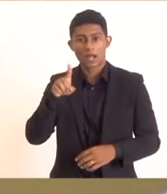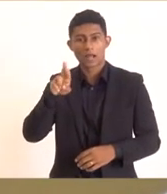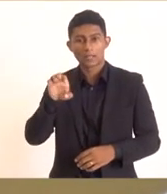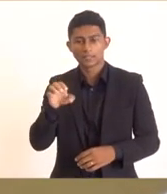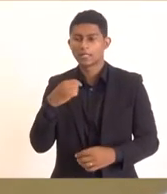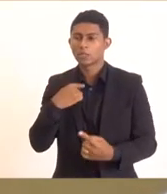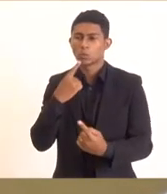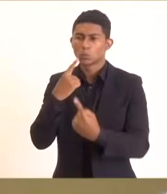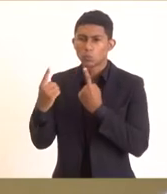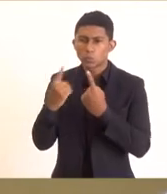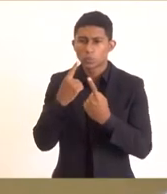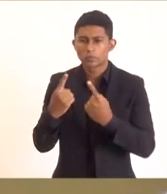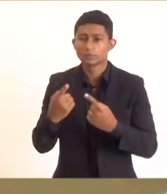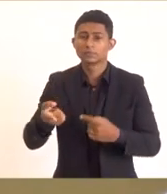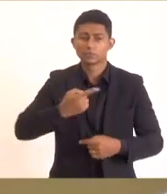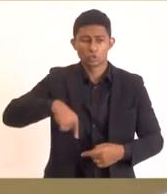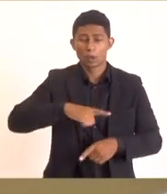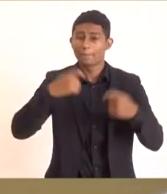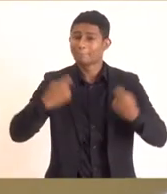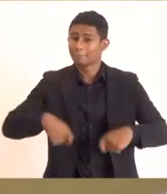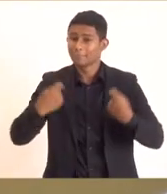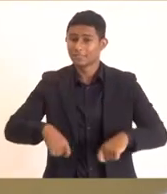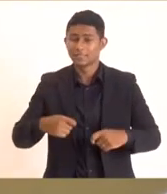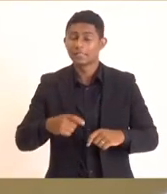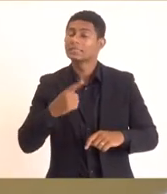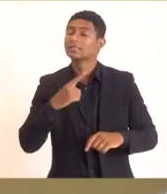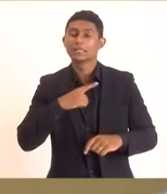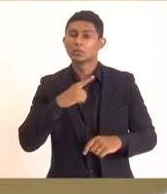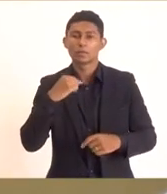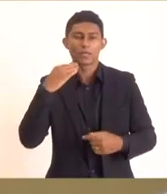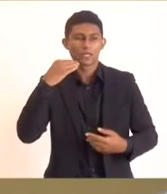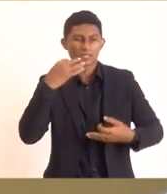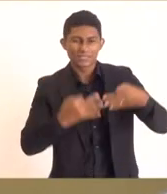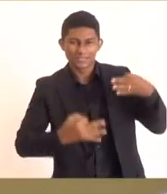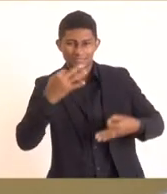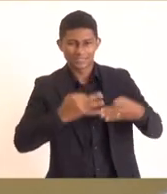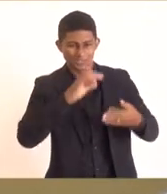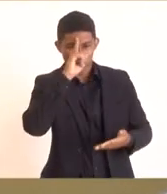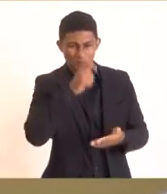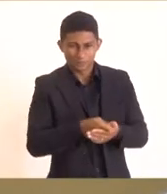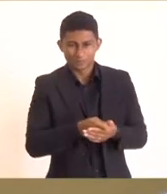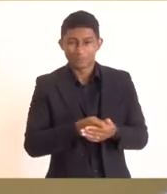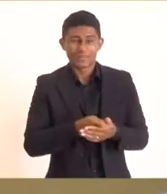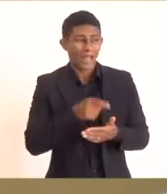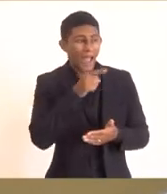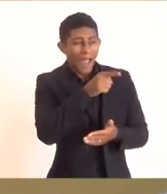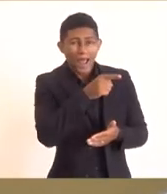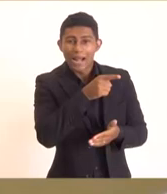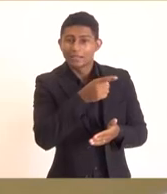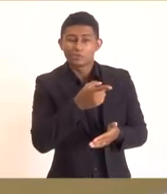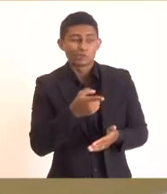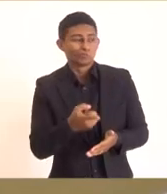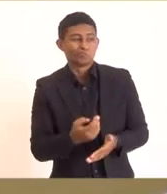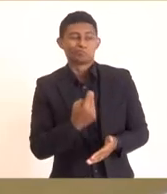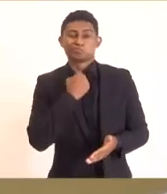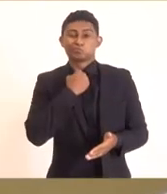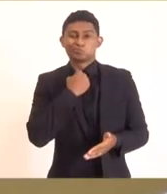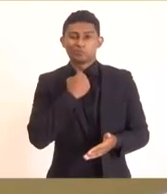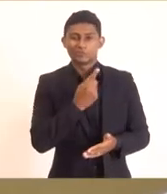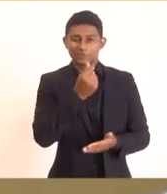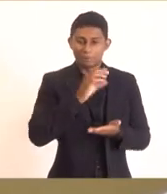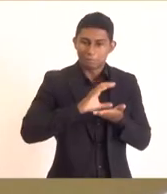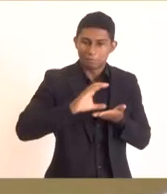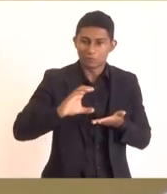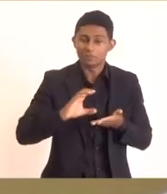a gente precisa ter uma decisão judicial que impede o repasse dos recursos. Então, eu conversei com o Alexandre Valle, que o secretário de Estado e